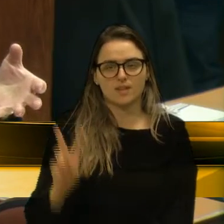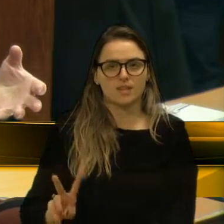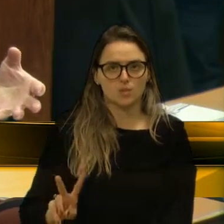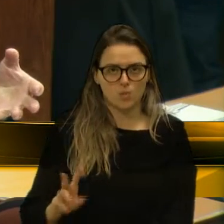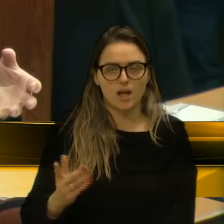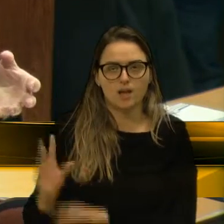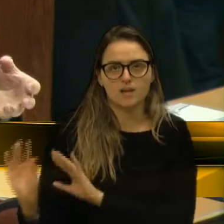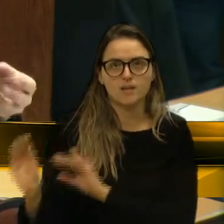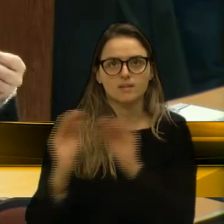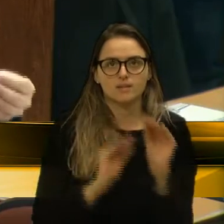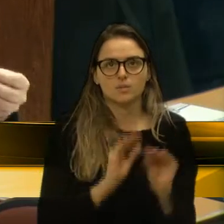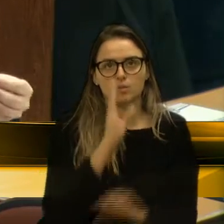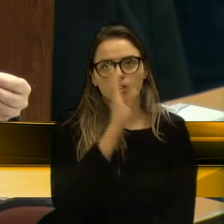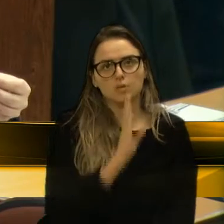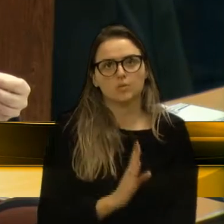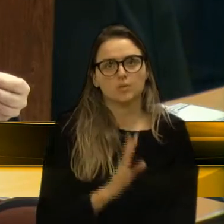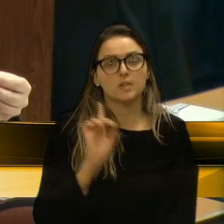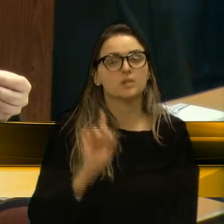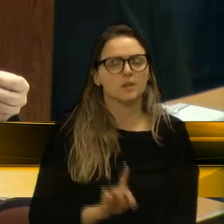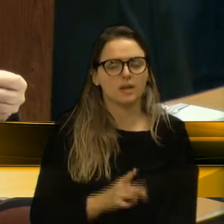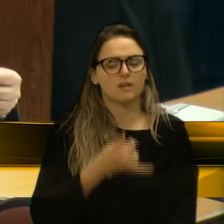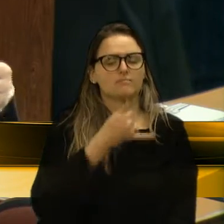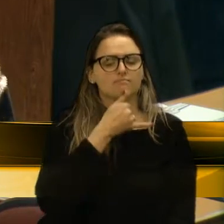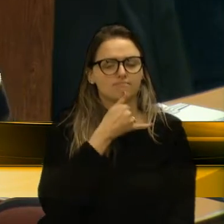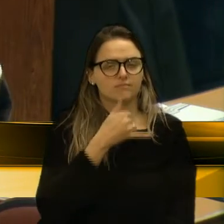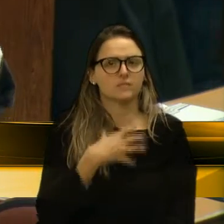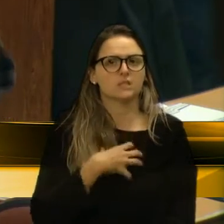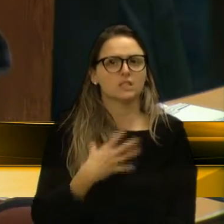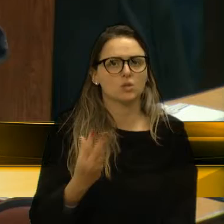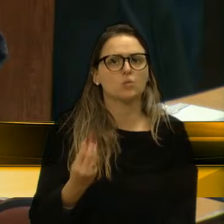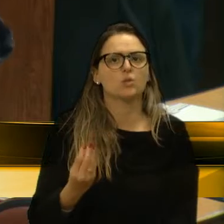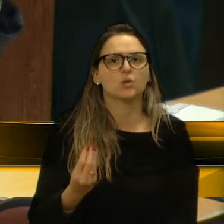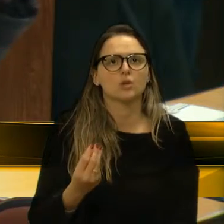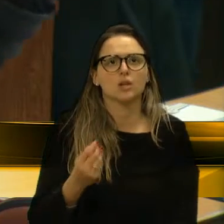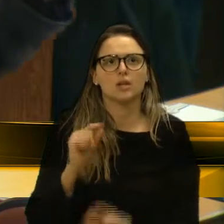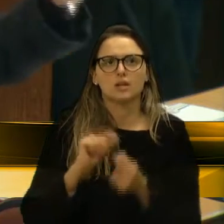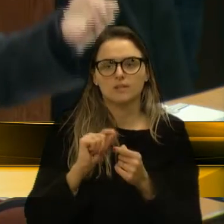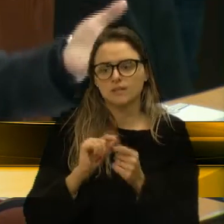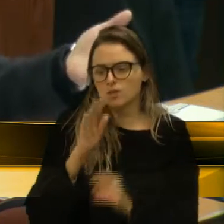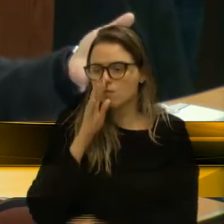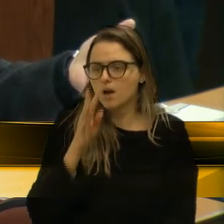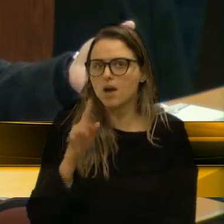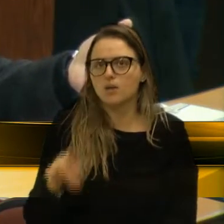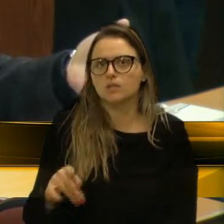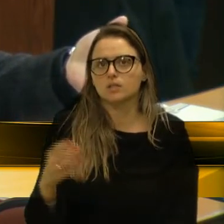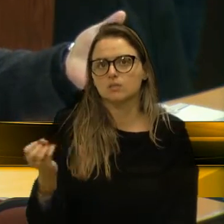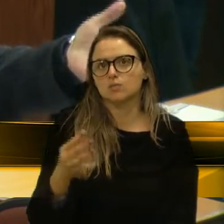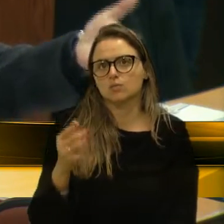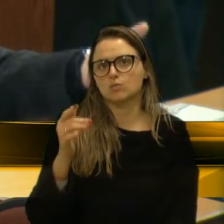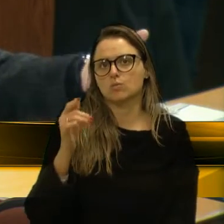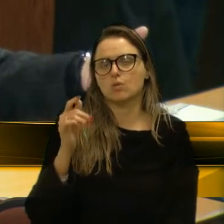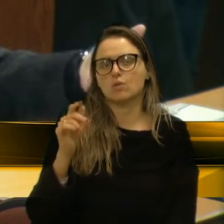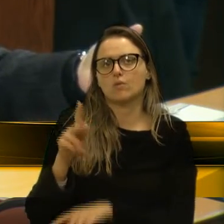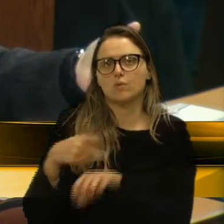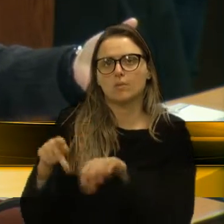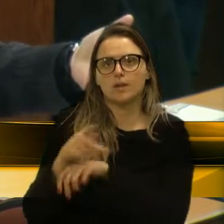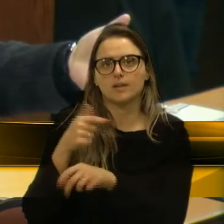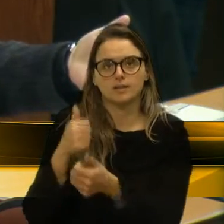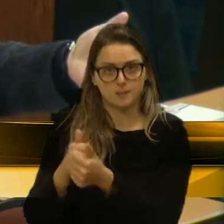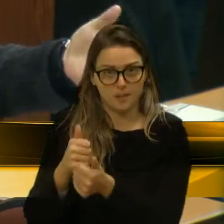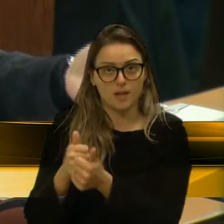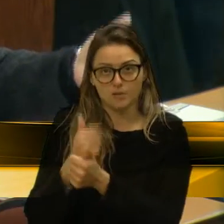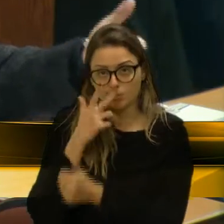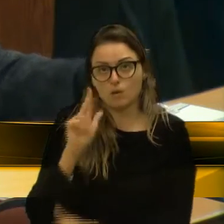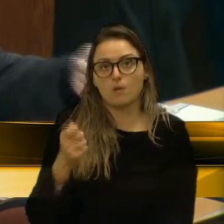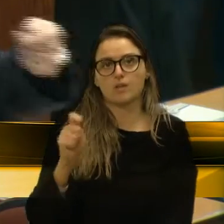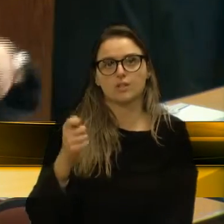Então, vereador Adiló, é muito triste isso. Tu já fazer um pré-julgamento de uma nação tão próxima nossa, de